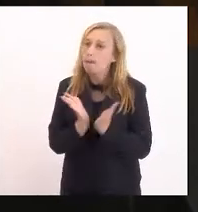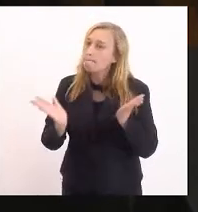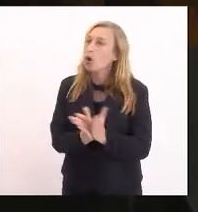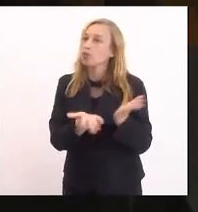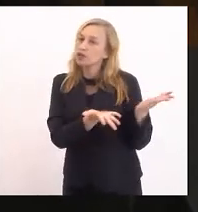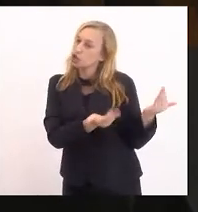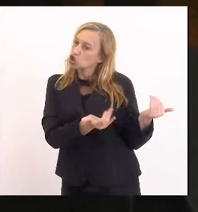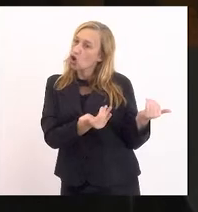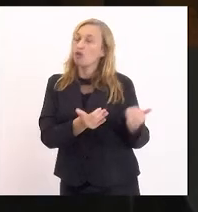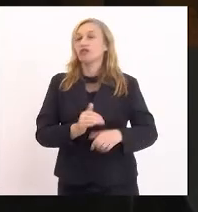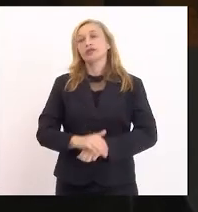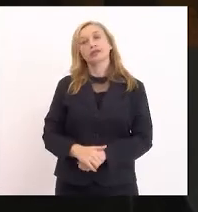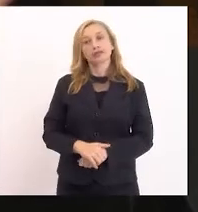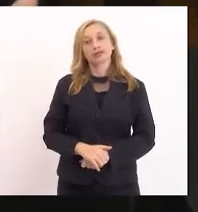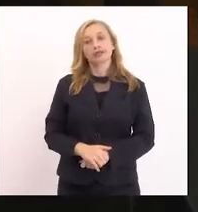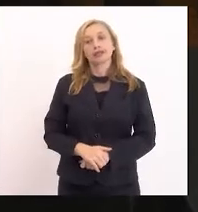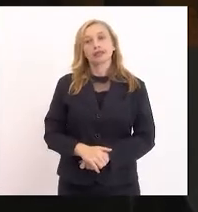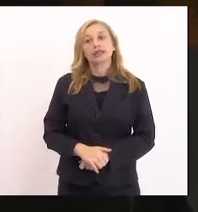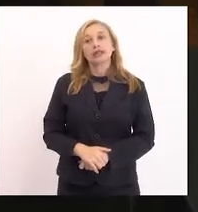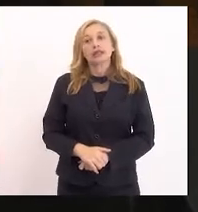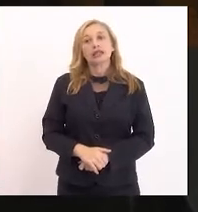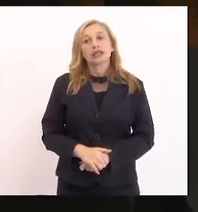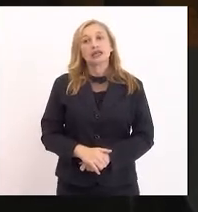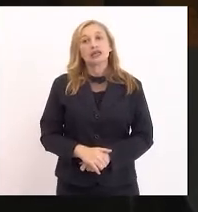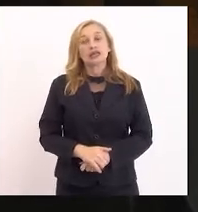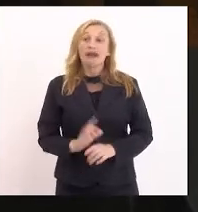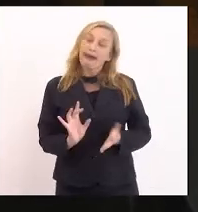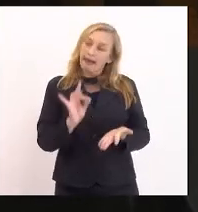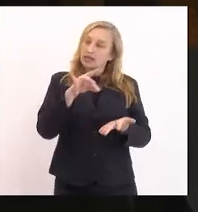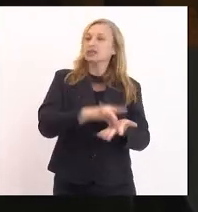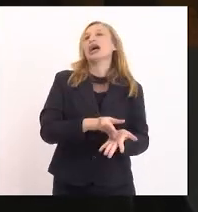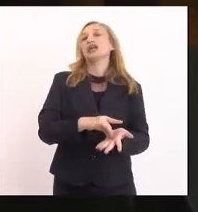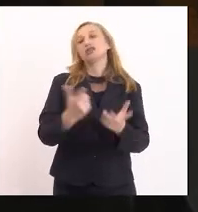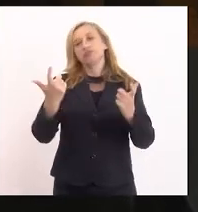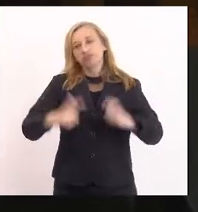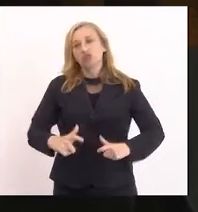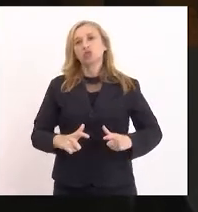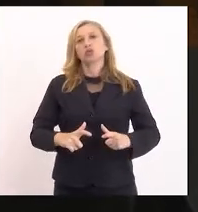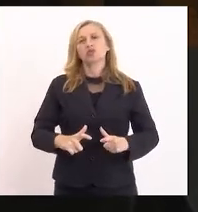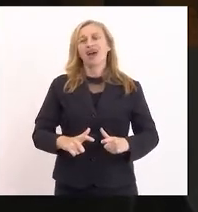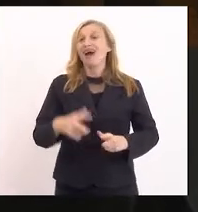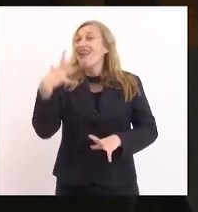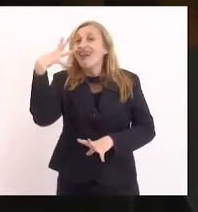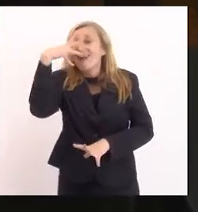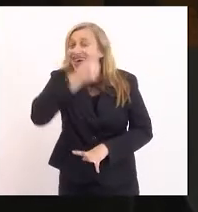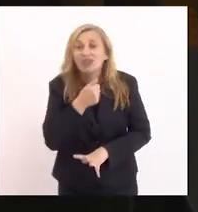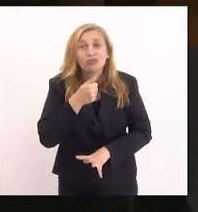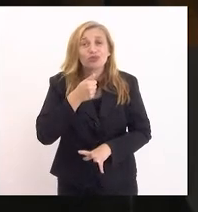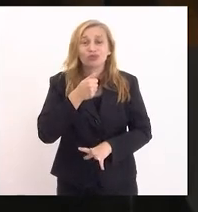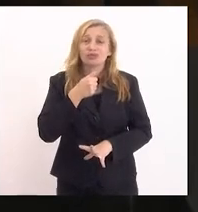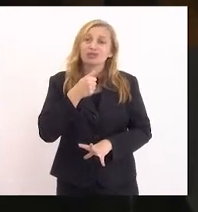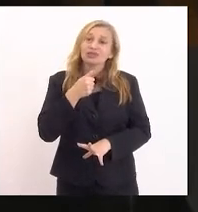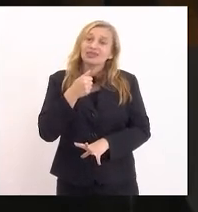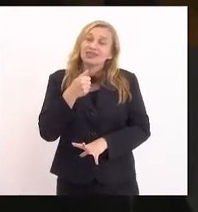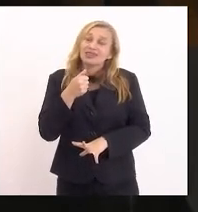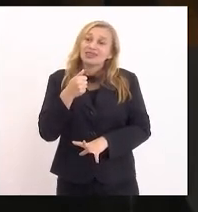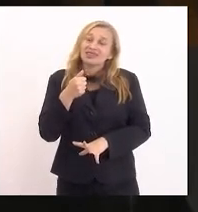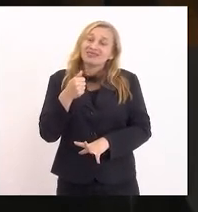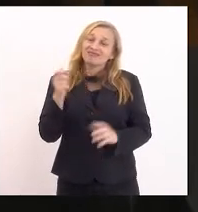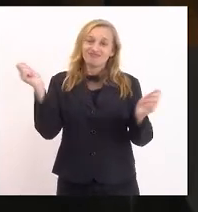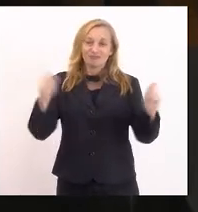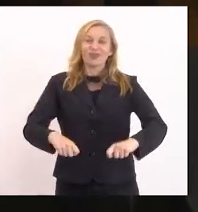jovens, enfim, essa é a crônica, essa é a resenha desse lugar tão lindo, tão lindo, tão cheio de